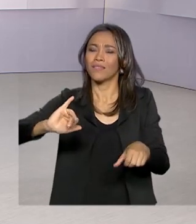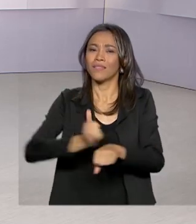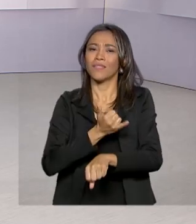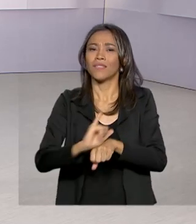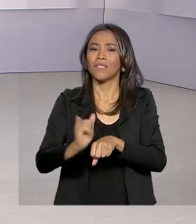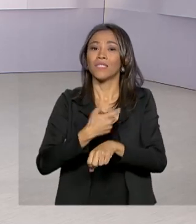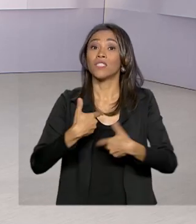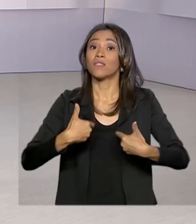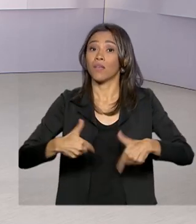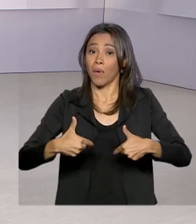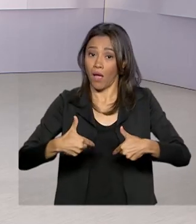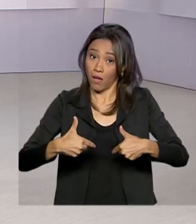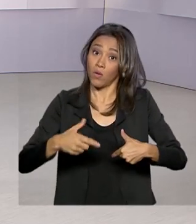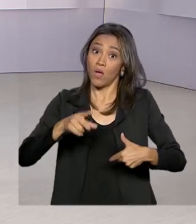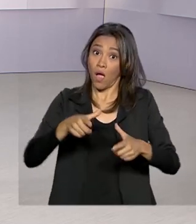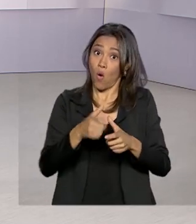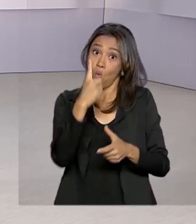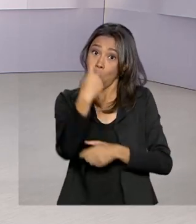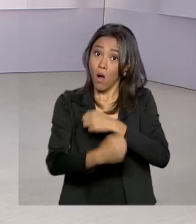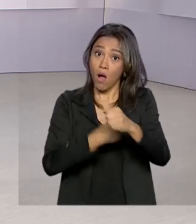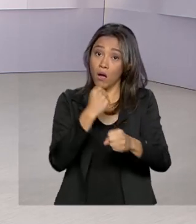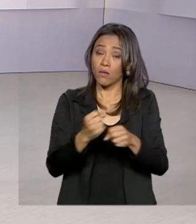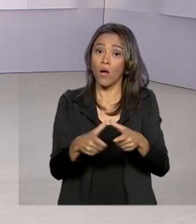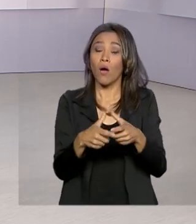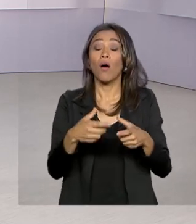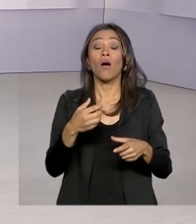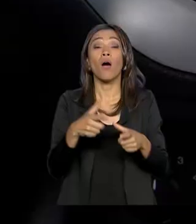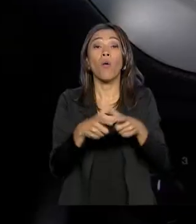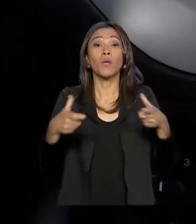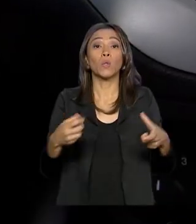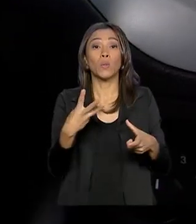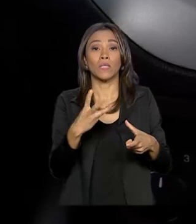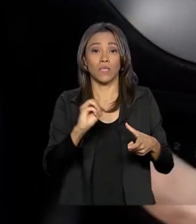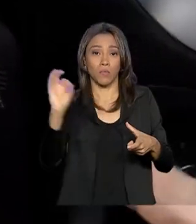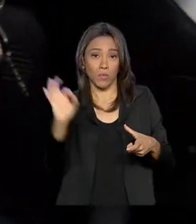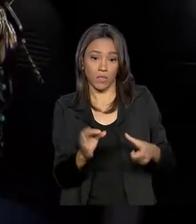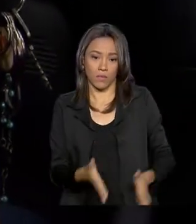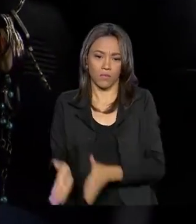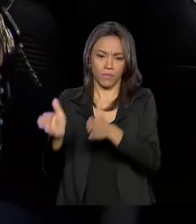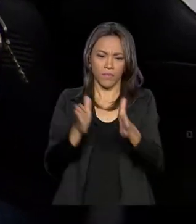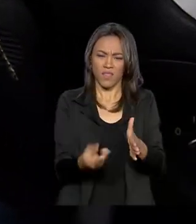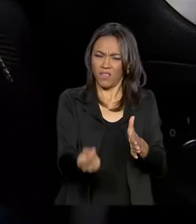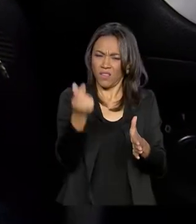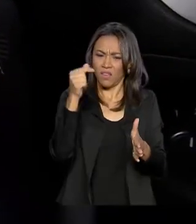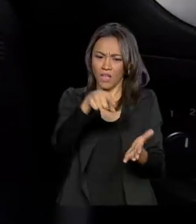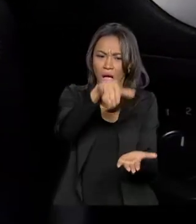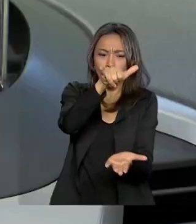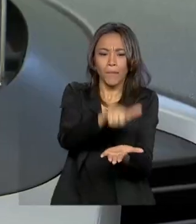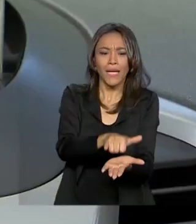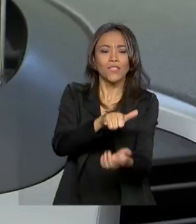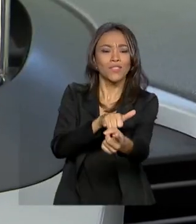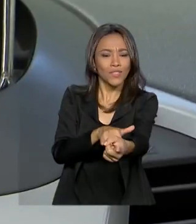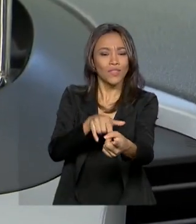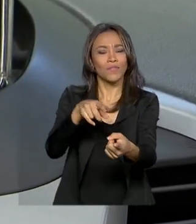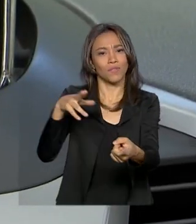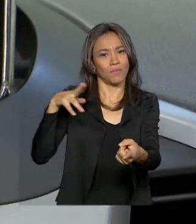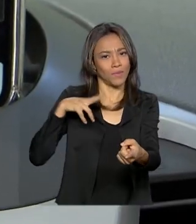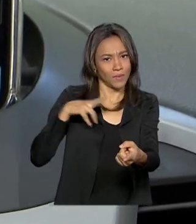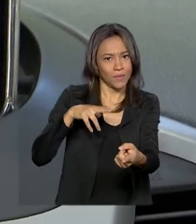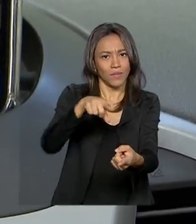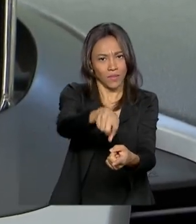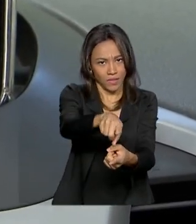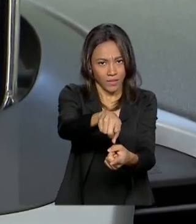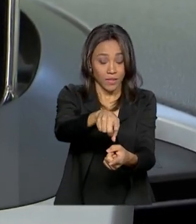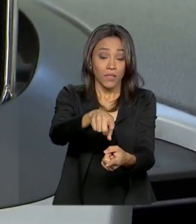Em apenas um ano, o aumento foi de quase 30%. Desde que surgiram, os aplicativos de transporte individual se